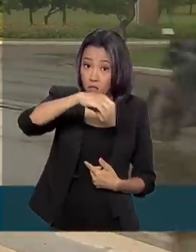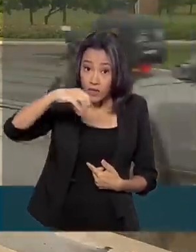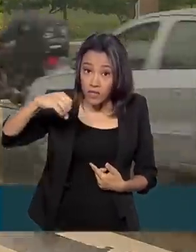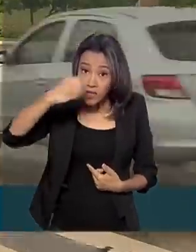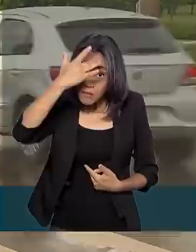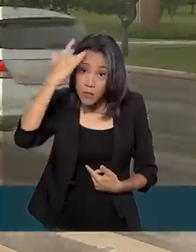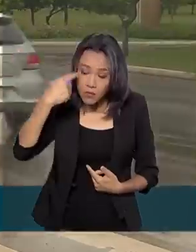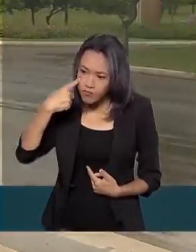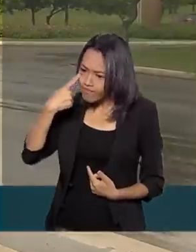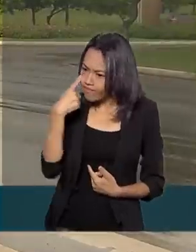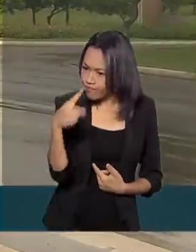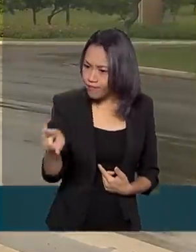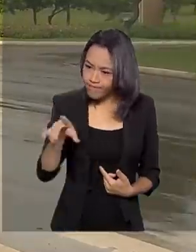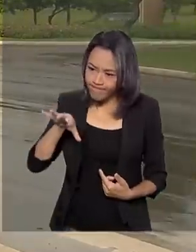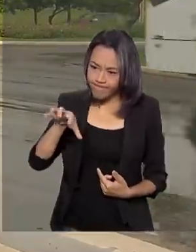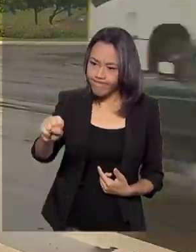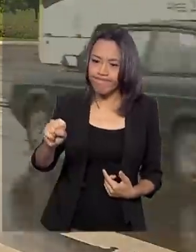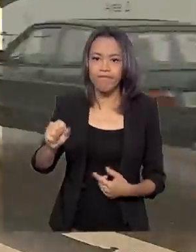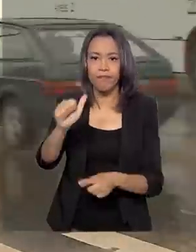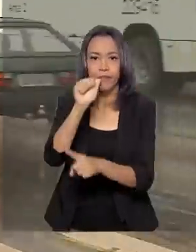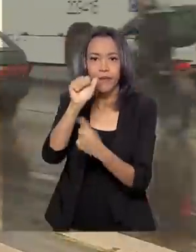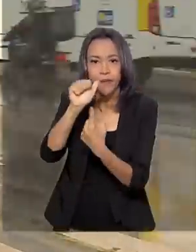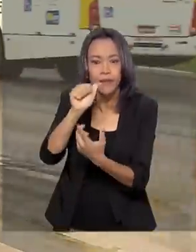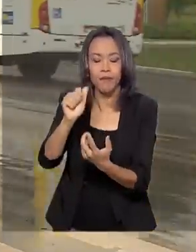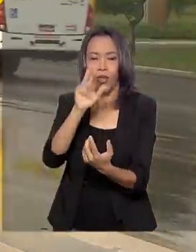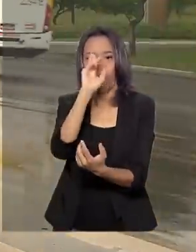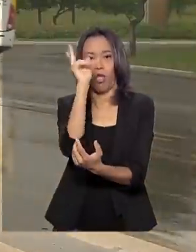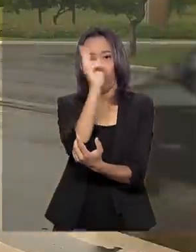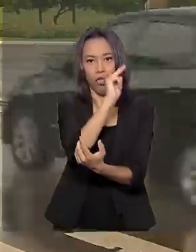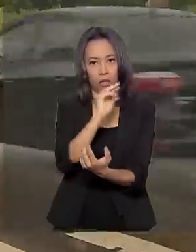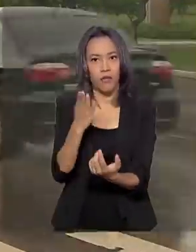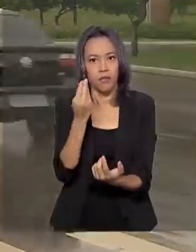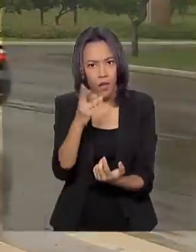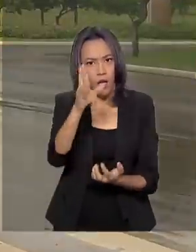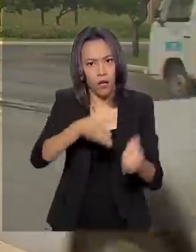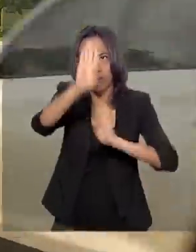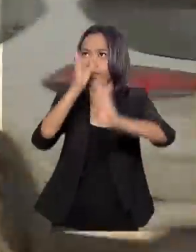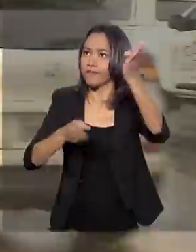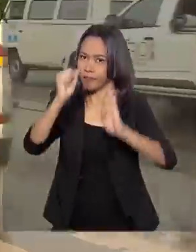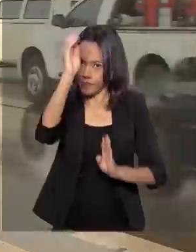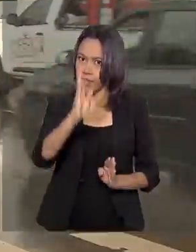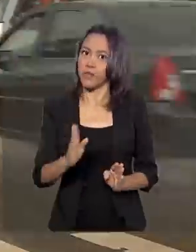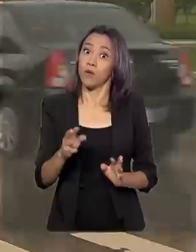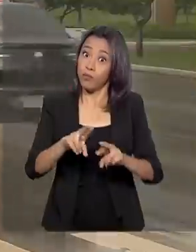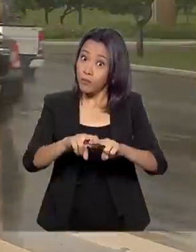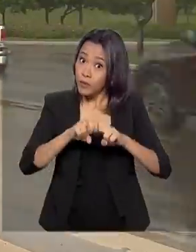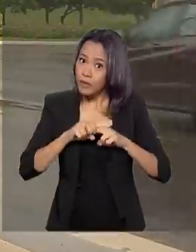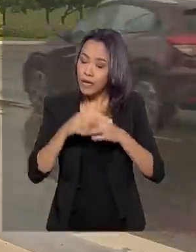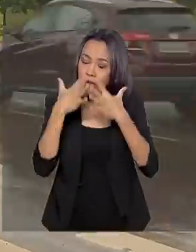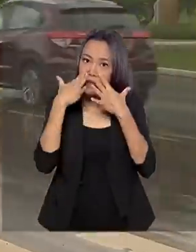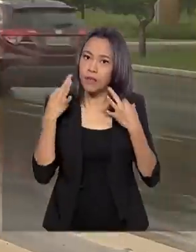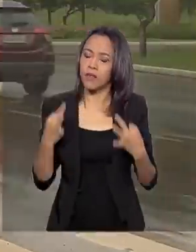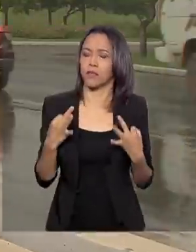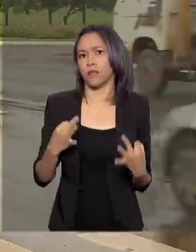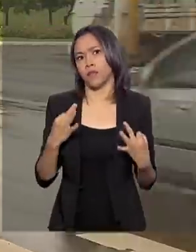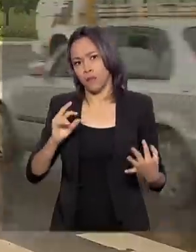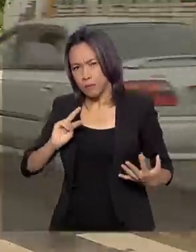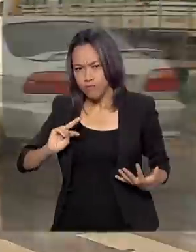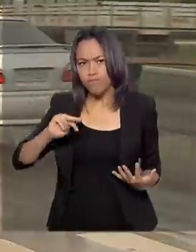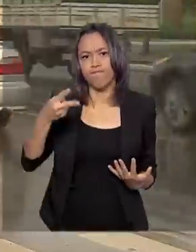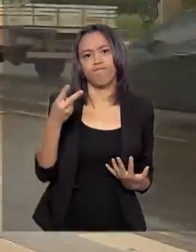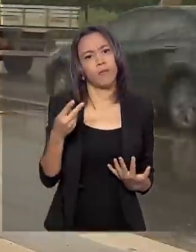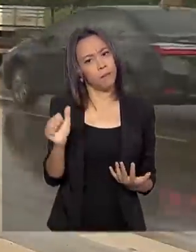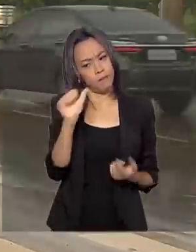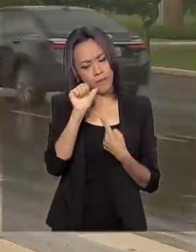foram pegas embriagadas ao volante nas rodovias do país. Por isso, a atenção é redobrada quando o assunto